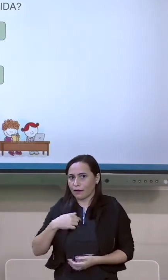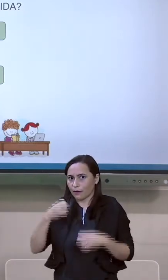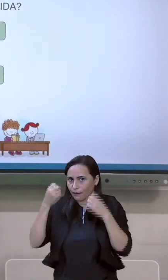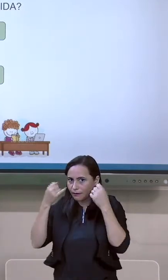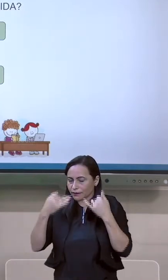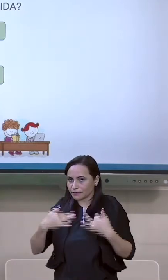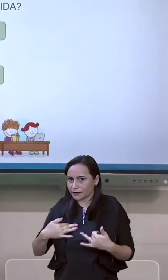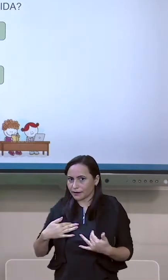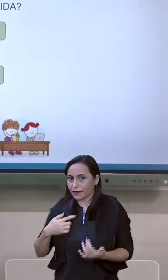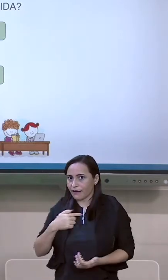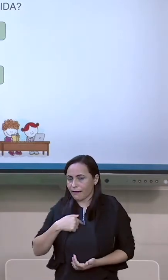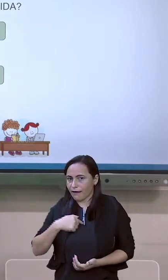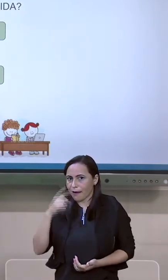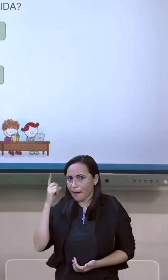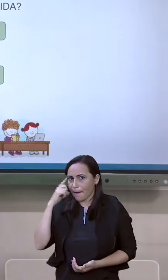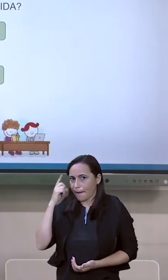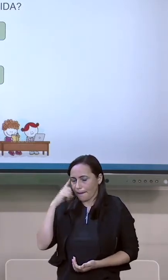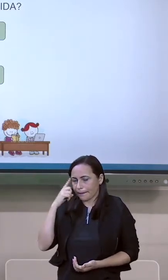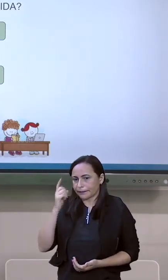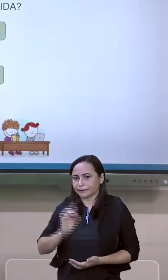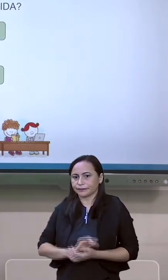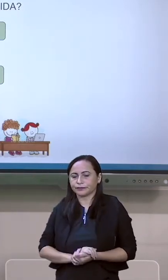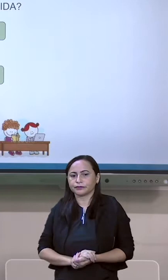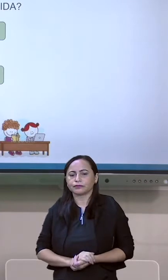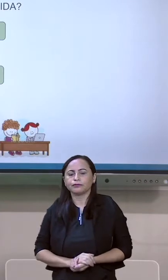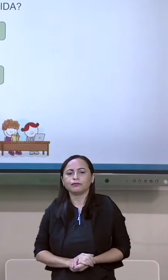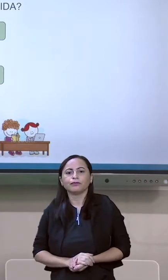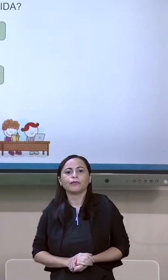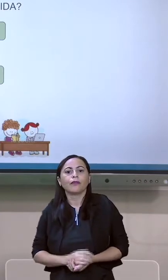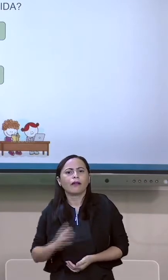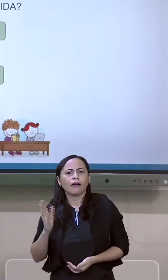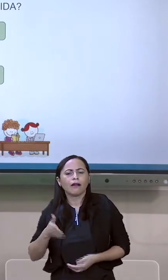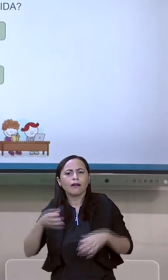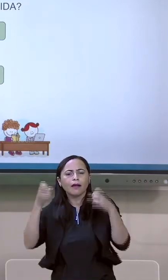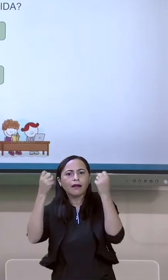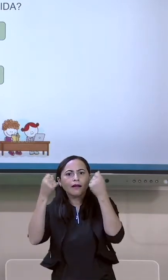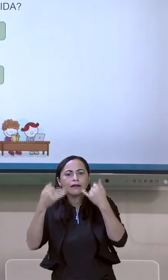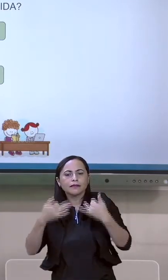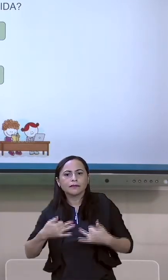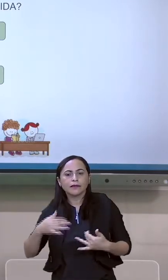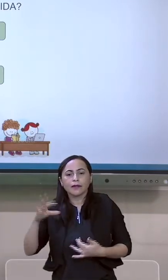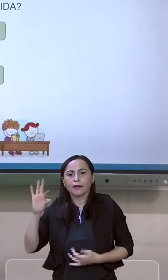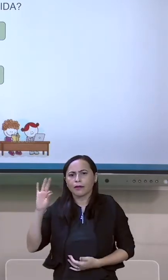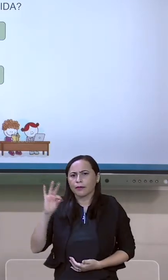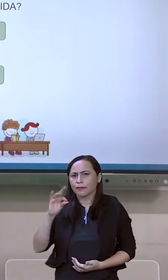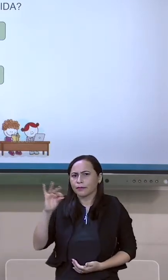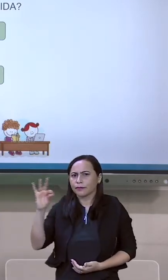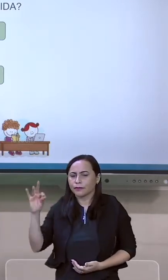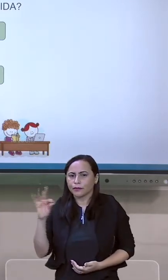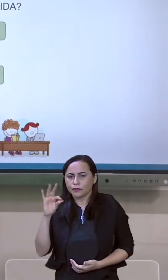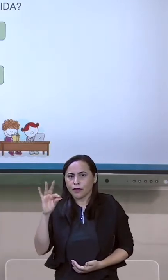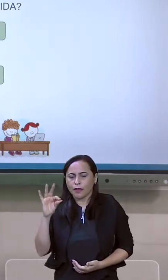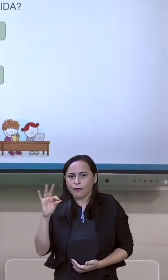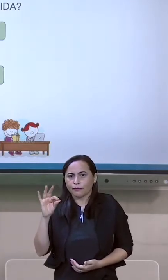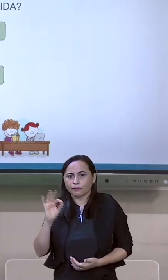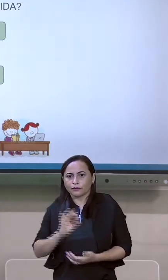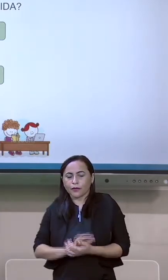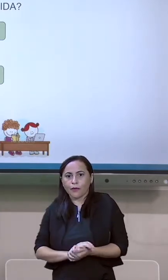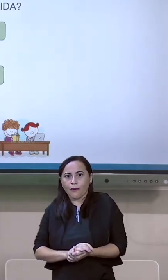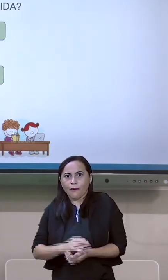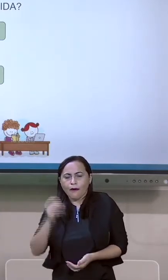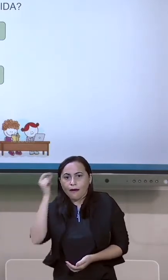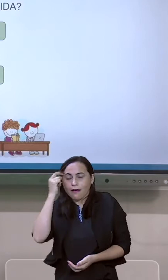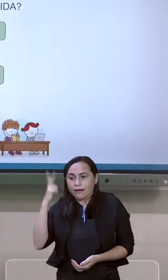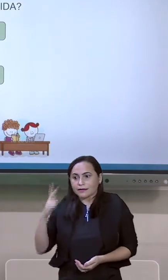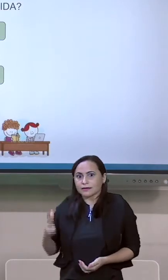na notícia. Como eu expliquei para vocês, o beijar flor é um passarinho muito arisco. Muito difícil de você conseguir chegar.